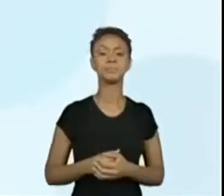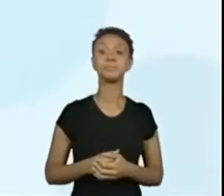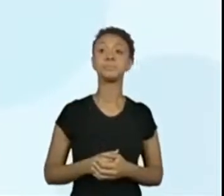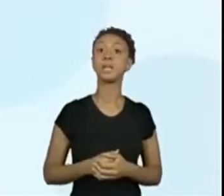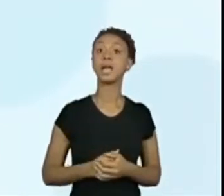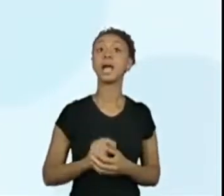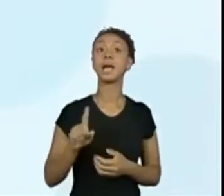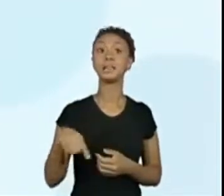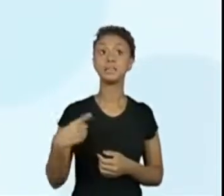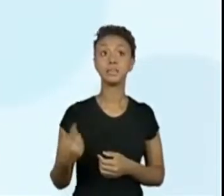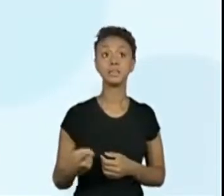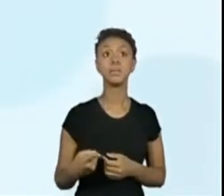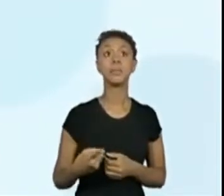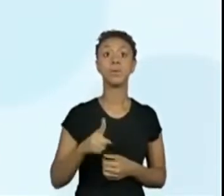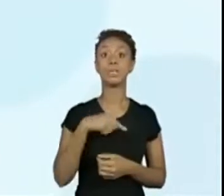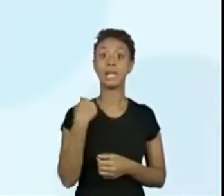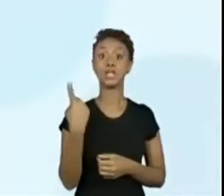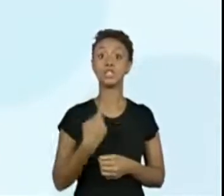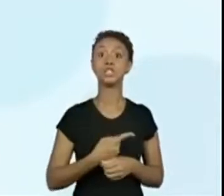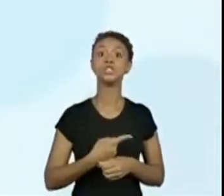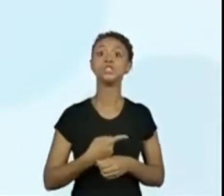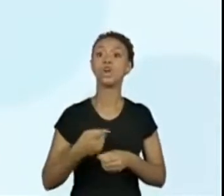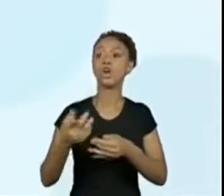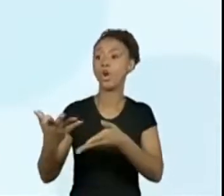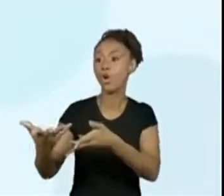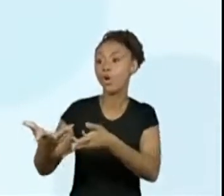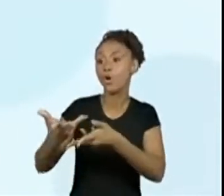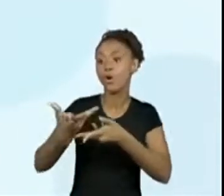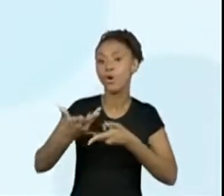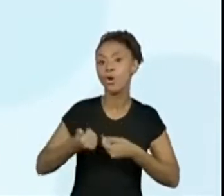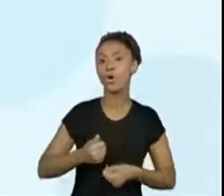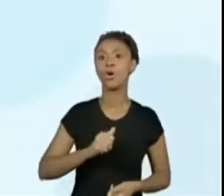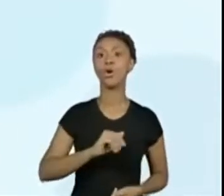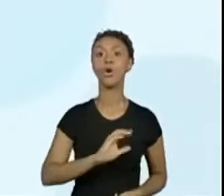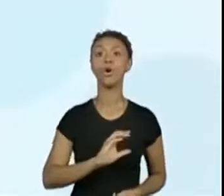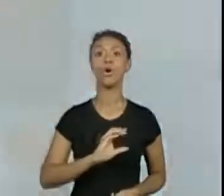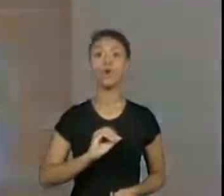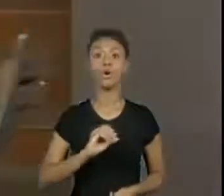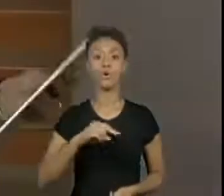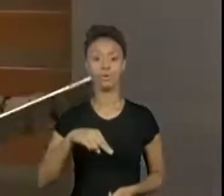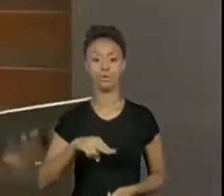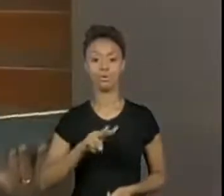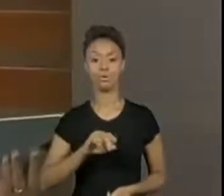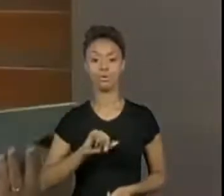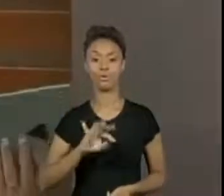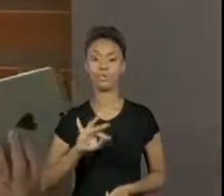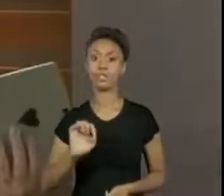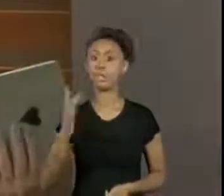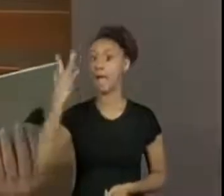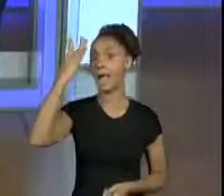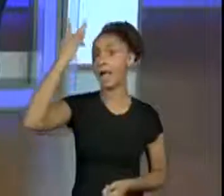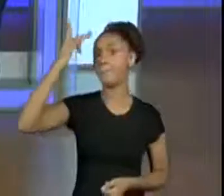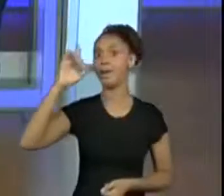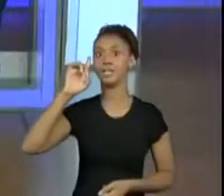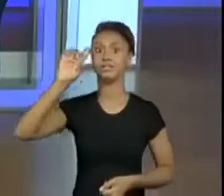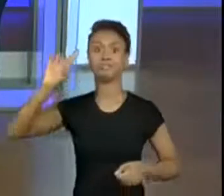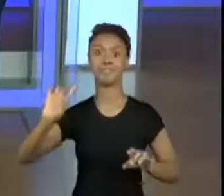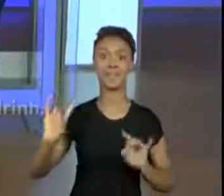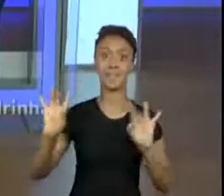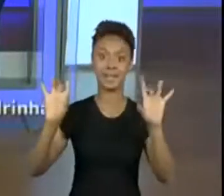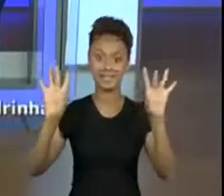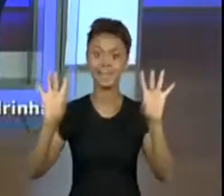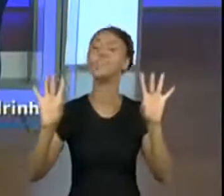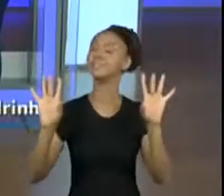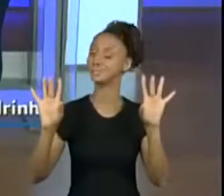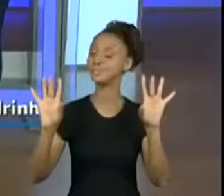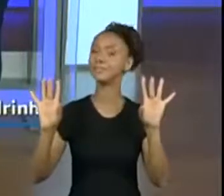vai fazer uma produção de um convite. Porque se amanhã é aquele grande dia, né, professora Kelly? amanhã é o grande dia.